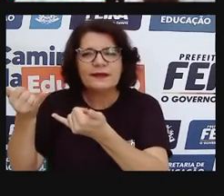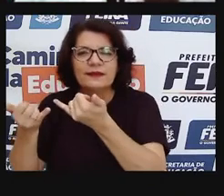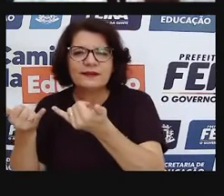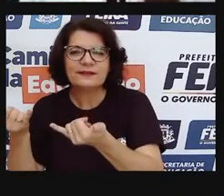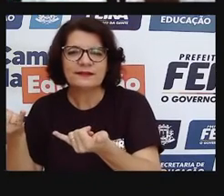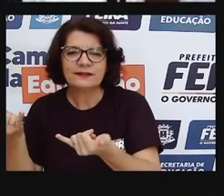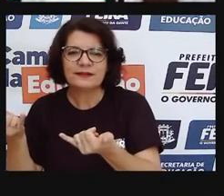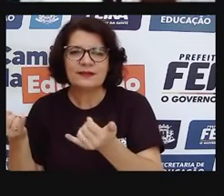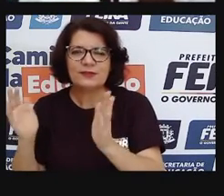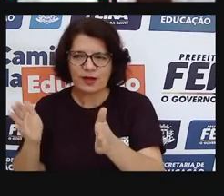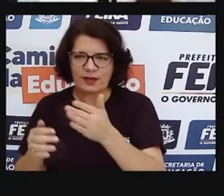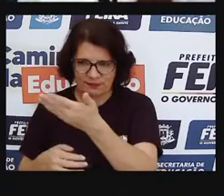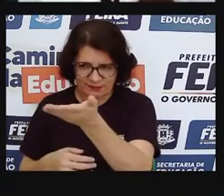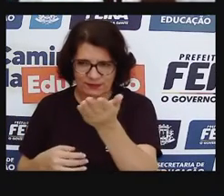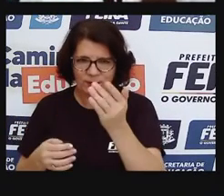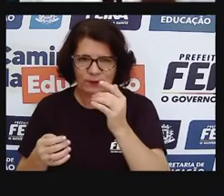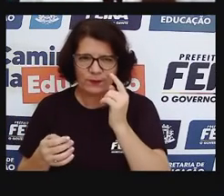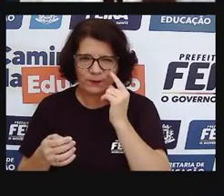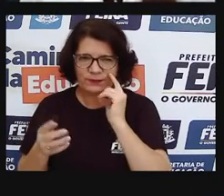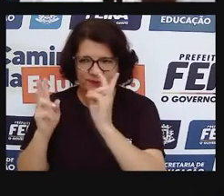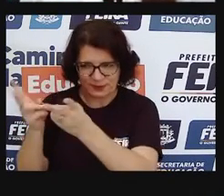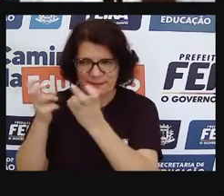conseguem perceber crianças brincando?